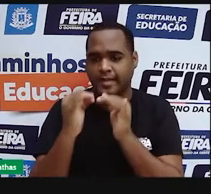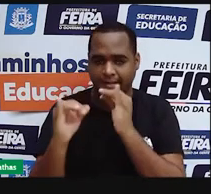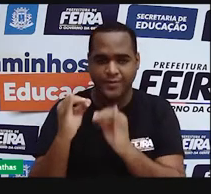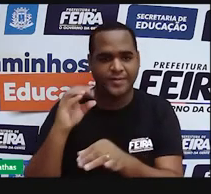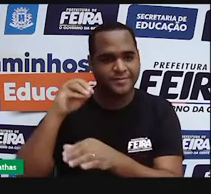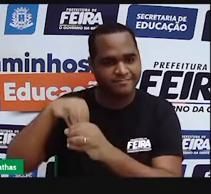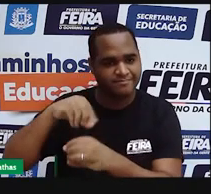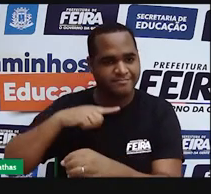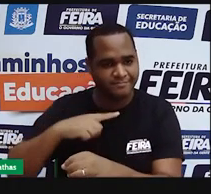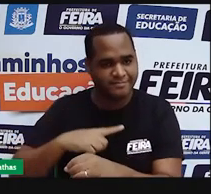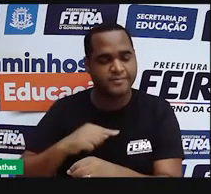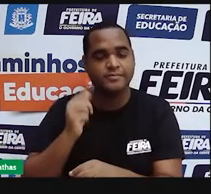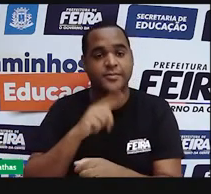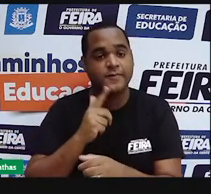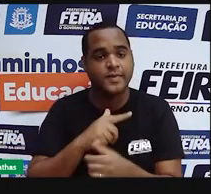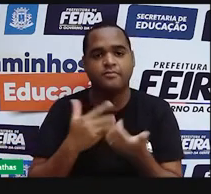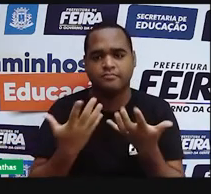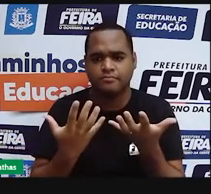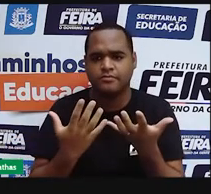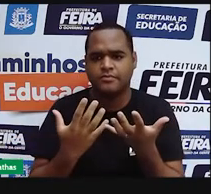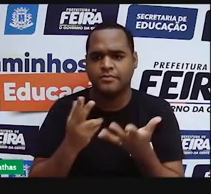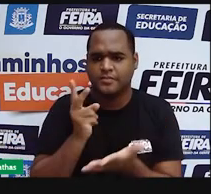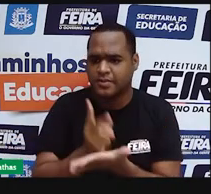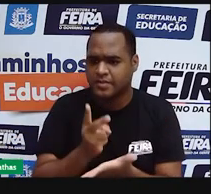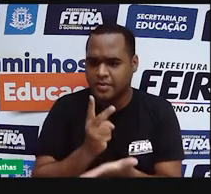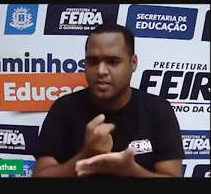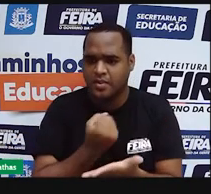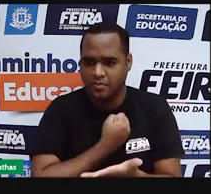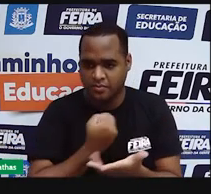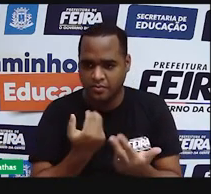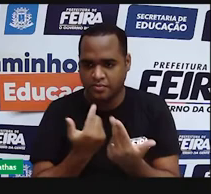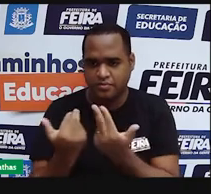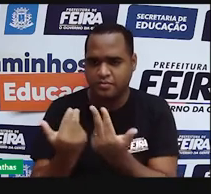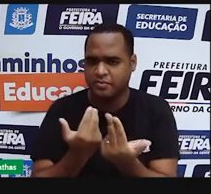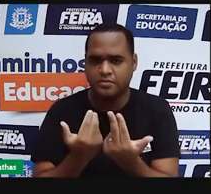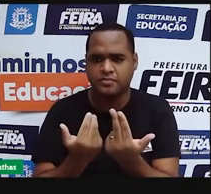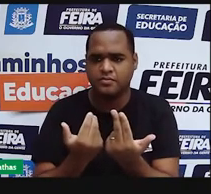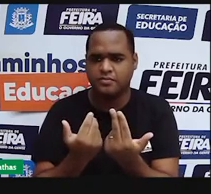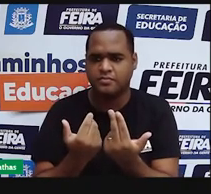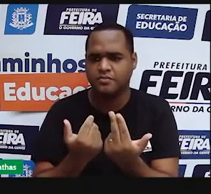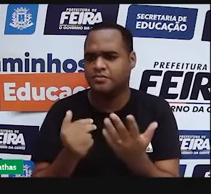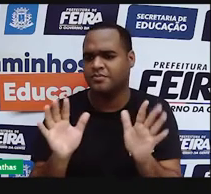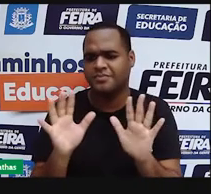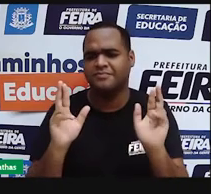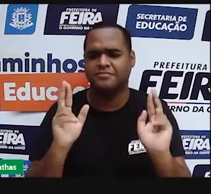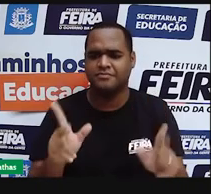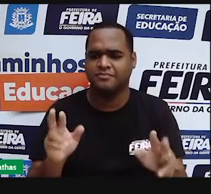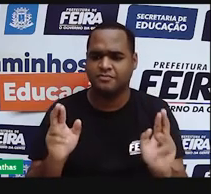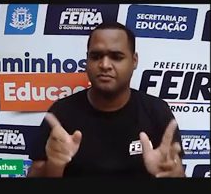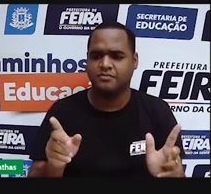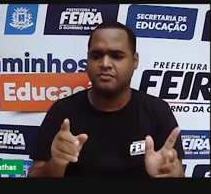suporta. Mas isso quer dizer que sempre vai ter esse número de elétrons? Não, pode ser que tenha menos também.